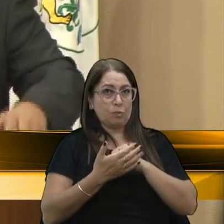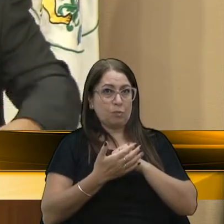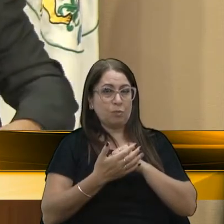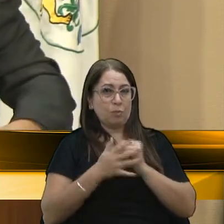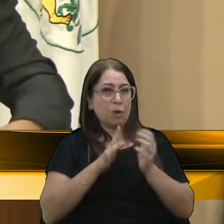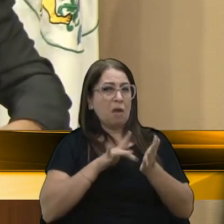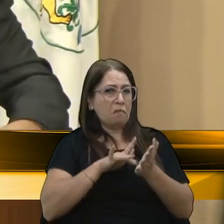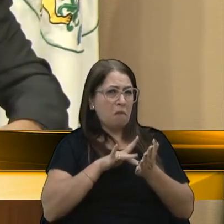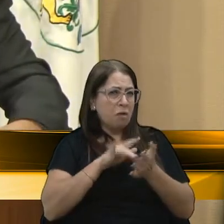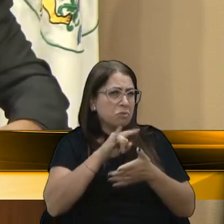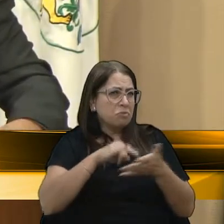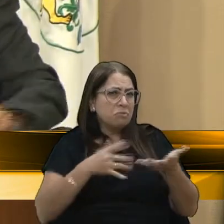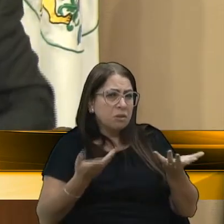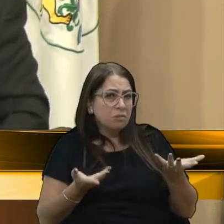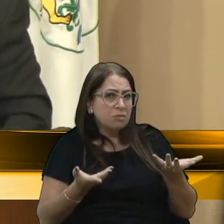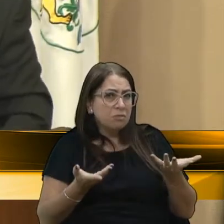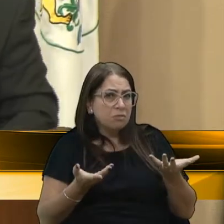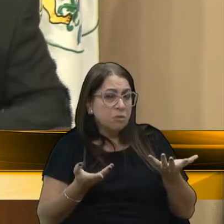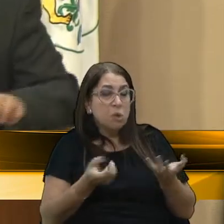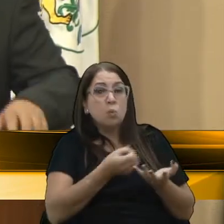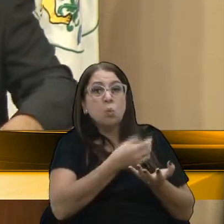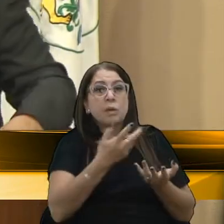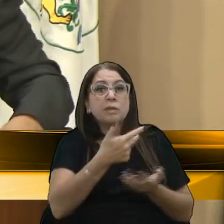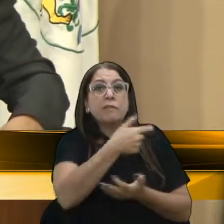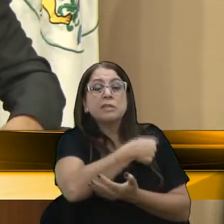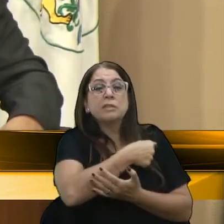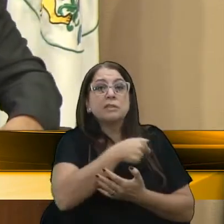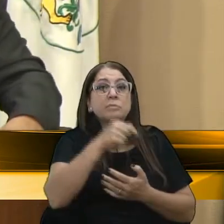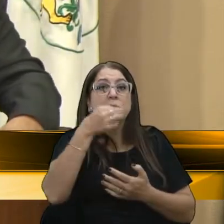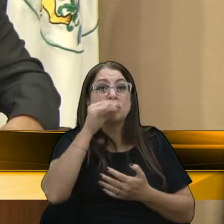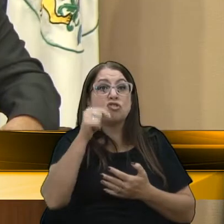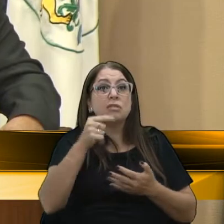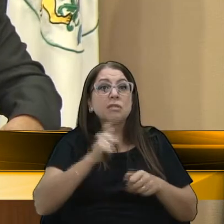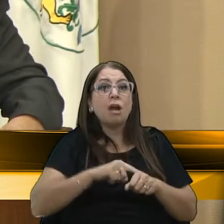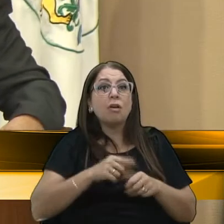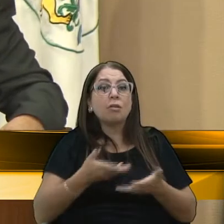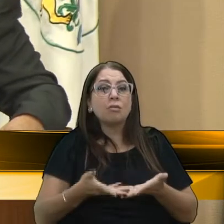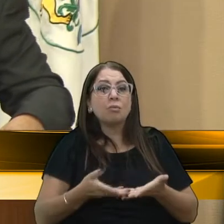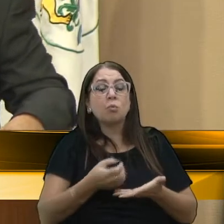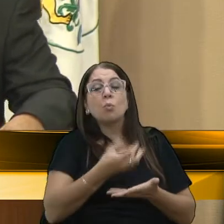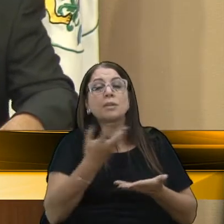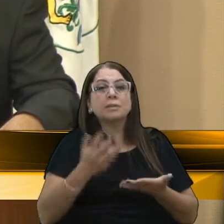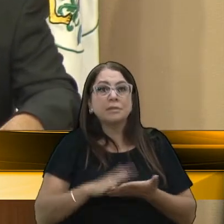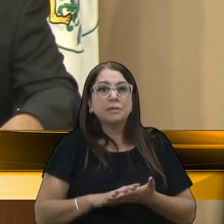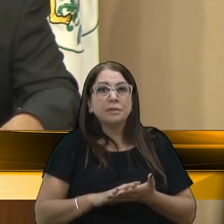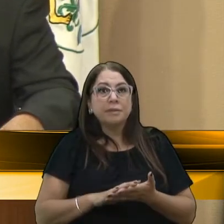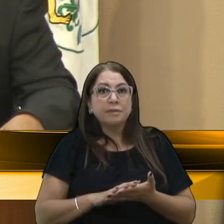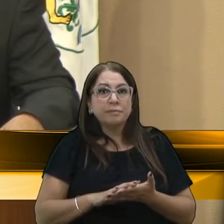que eles dão esses documentos? Quantas vacinas veio para Caxias até o momento? Quantas vacinas?